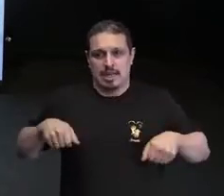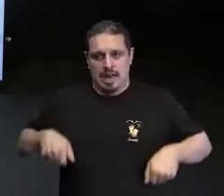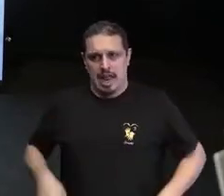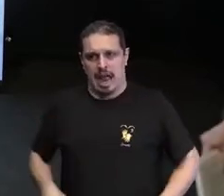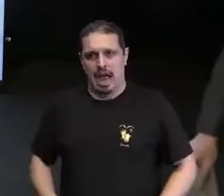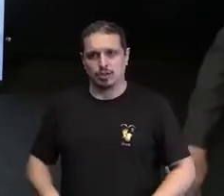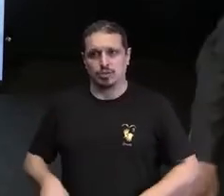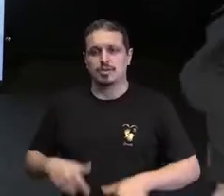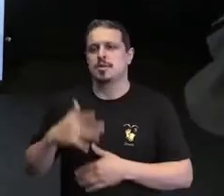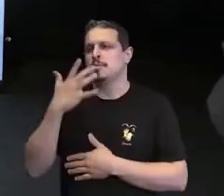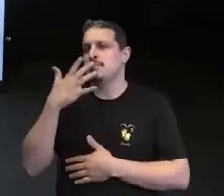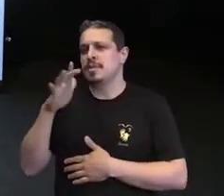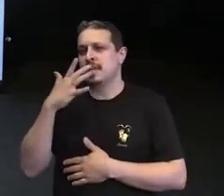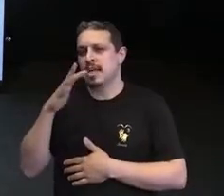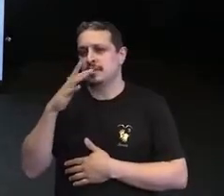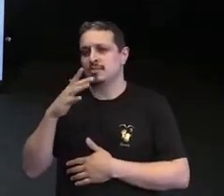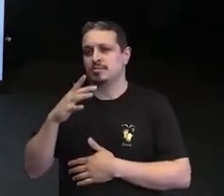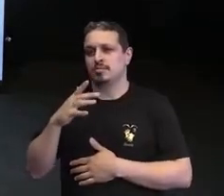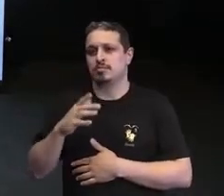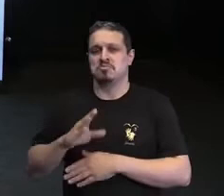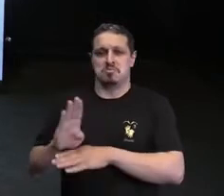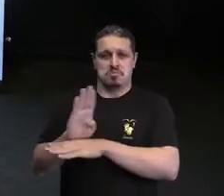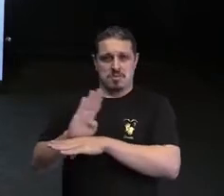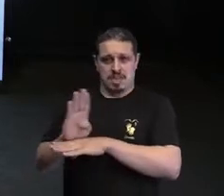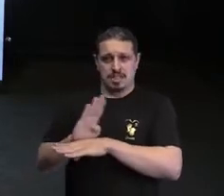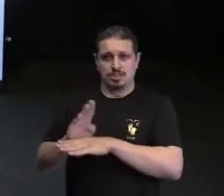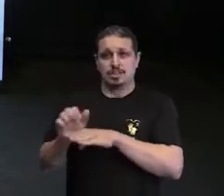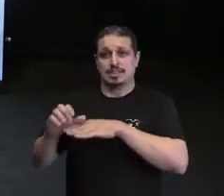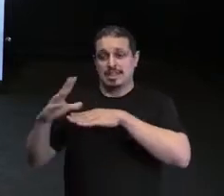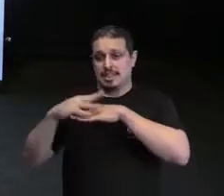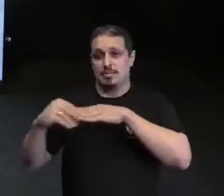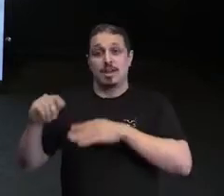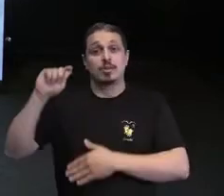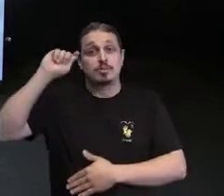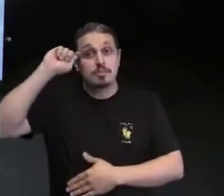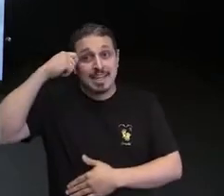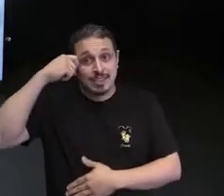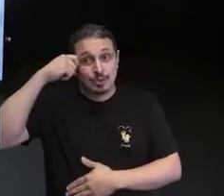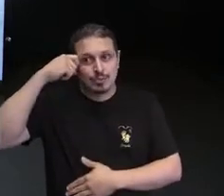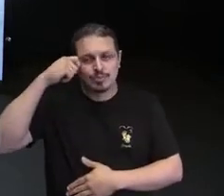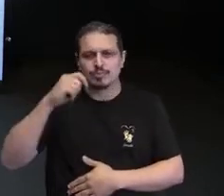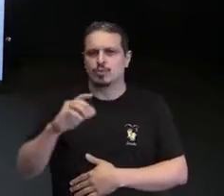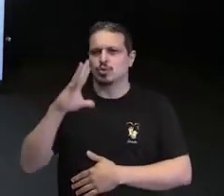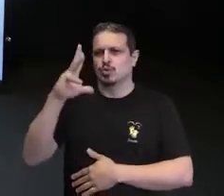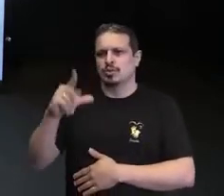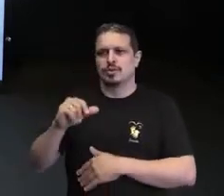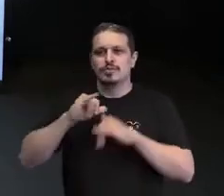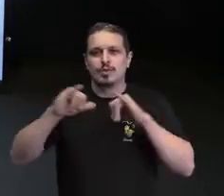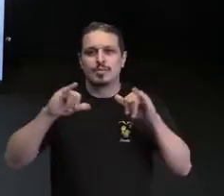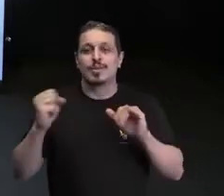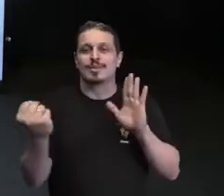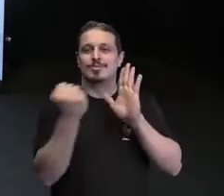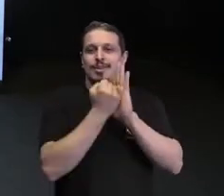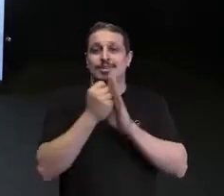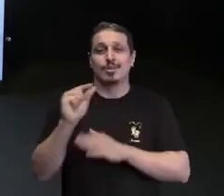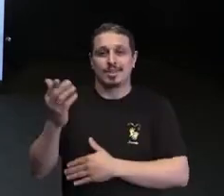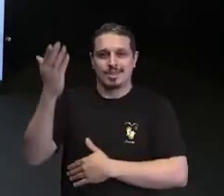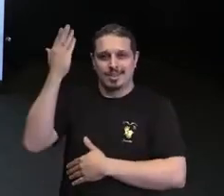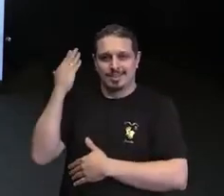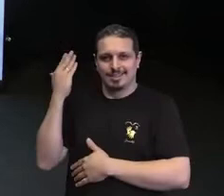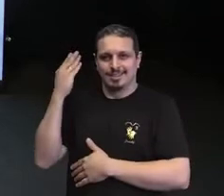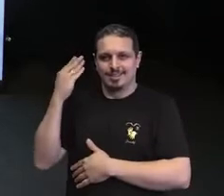E atrás de mim temos aqui o logo e as informações relacionadas ao nosso congresso Genética Não é Destino.